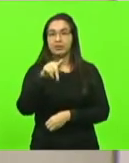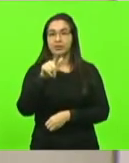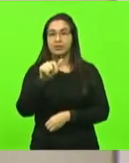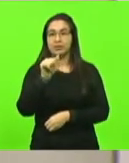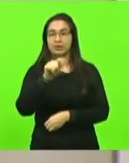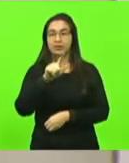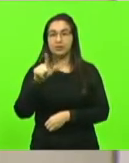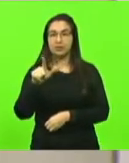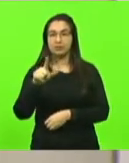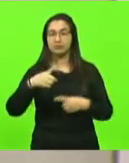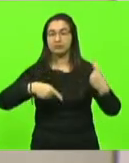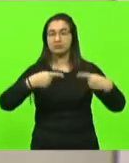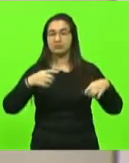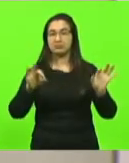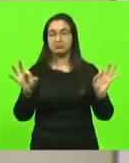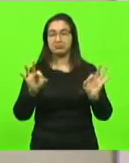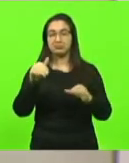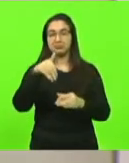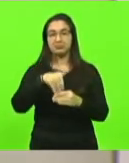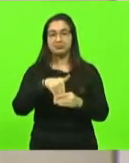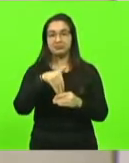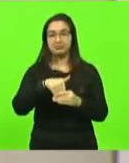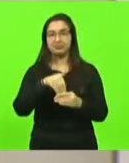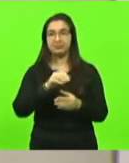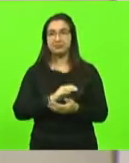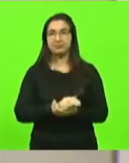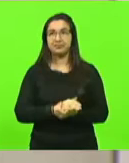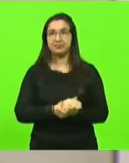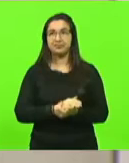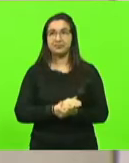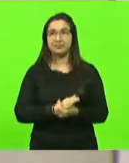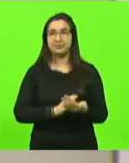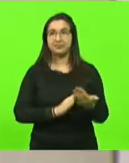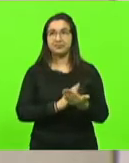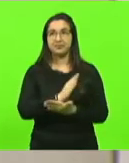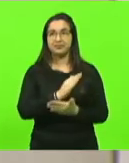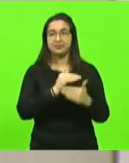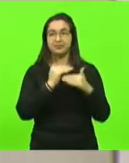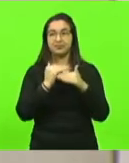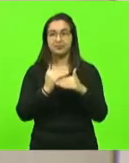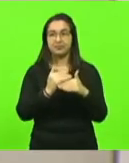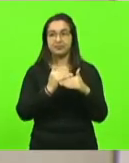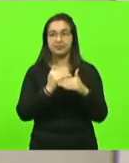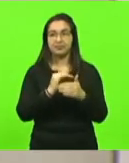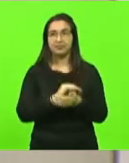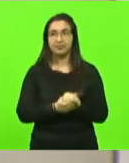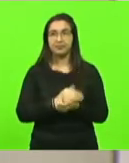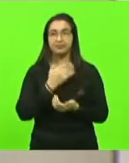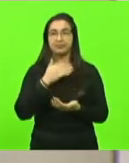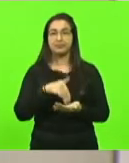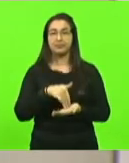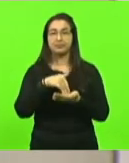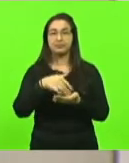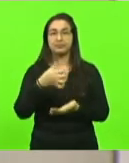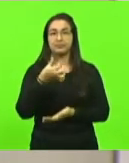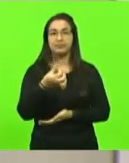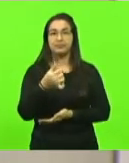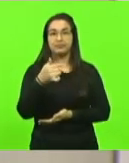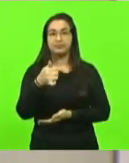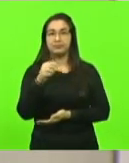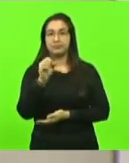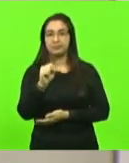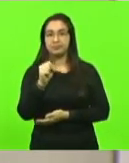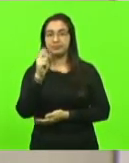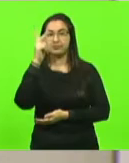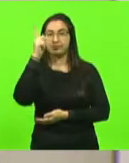discutir, em votação, deputados que aprovam, permaneça como se encontra. Aprovado por unanimidade. Moção 678, autor deputada Paulinha.